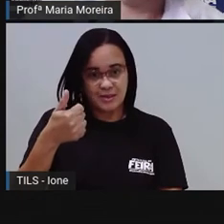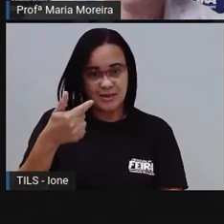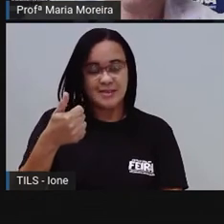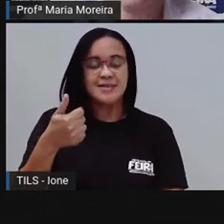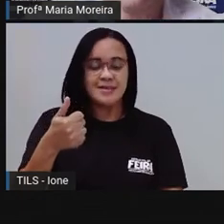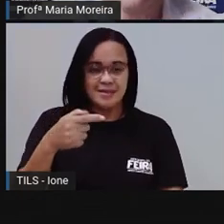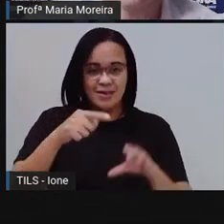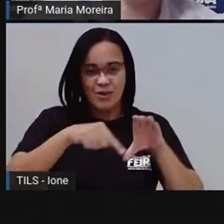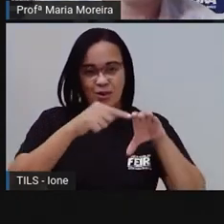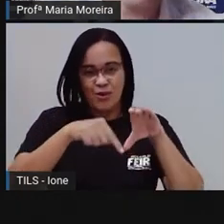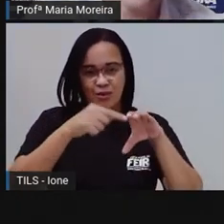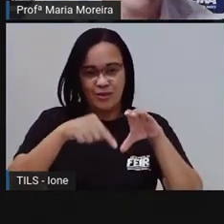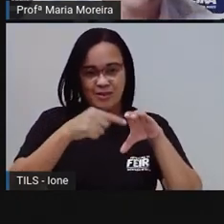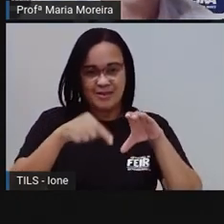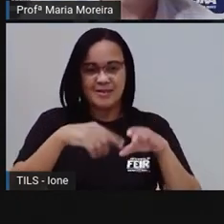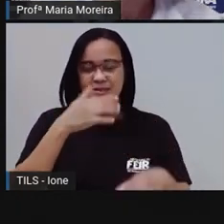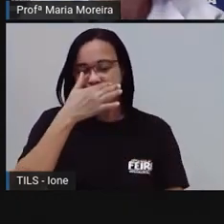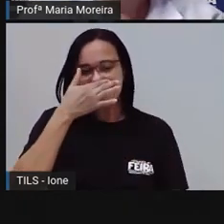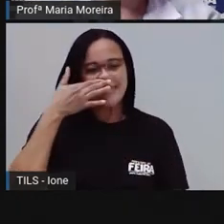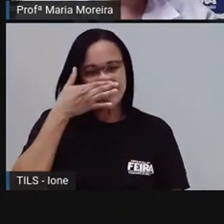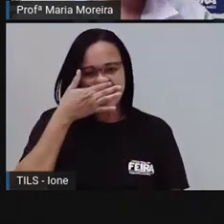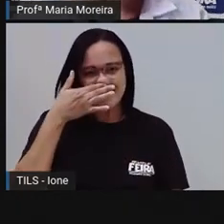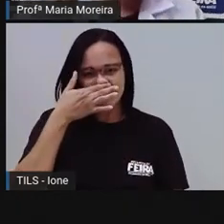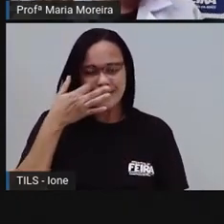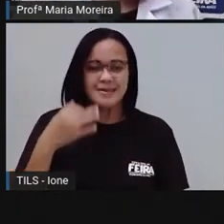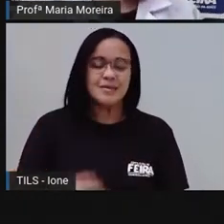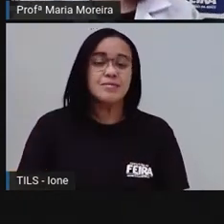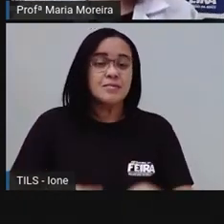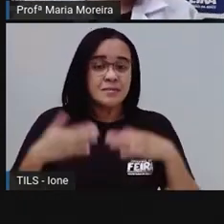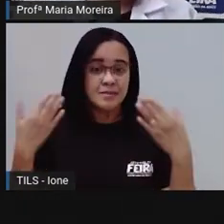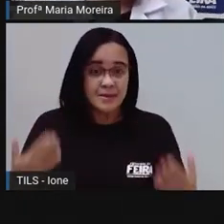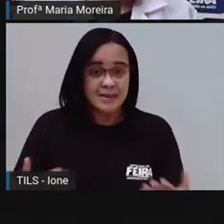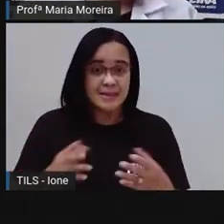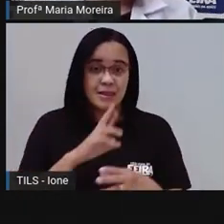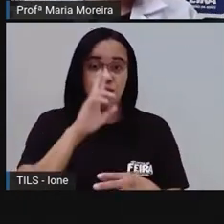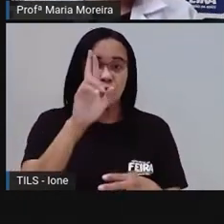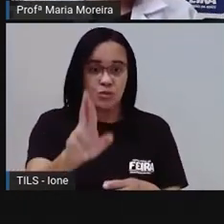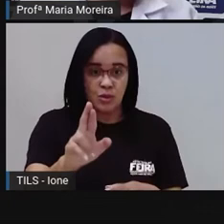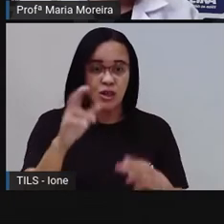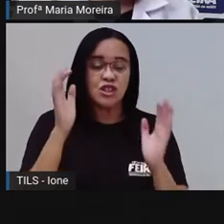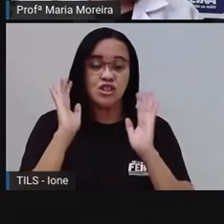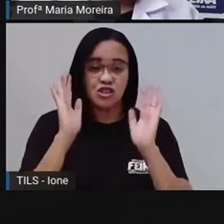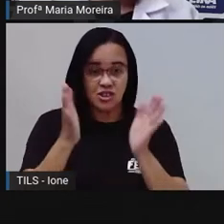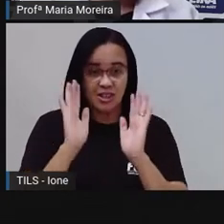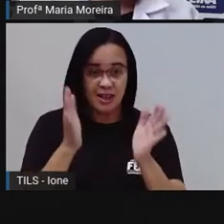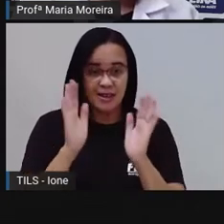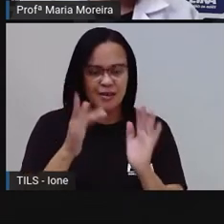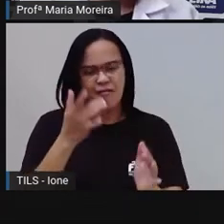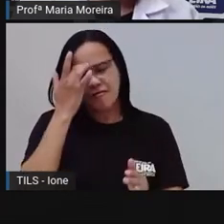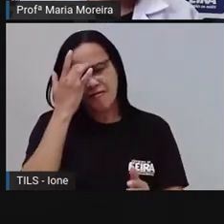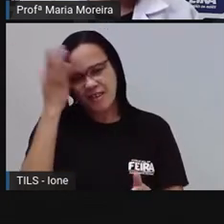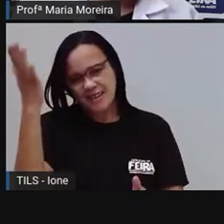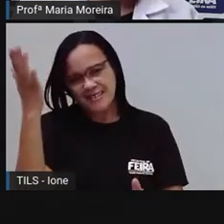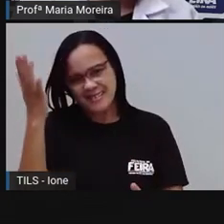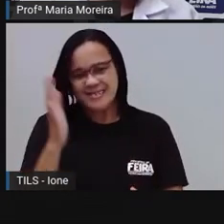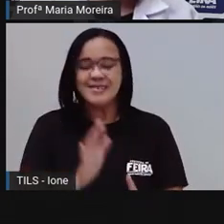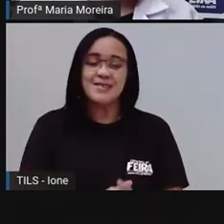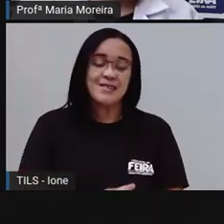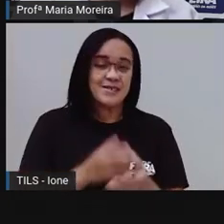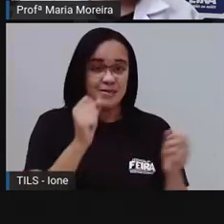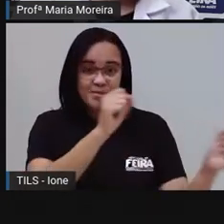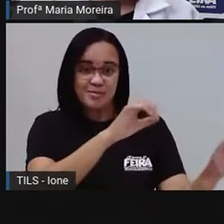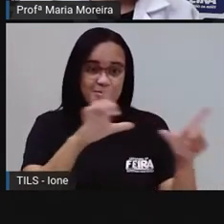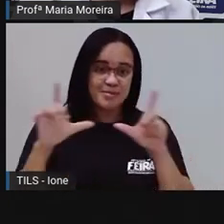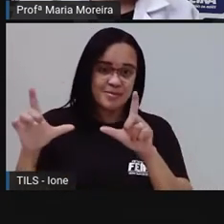Doze rodas. Pois é. Então, a gente resolveu já essa primeira situação aqui. Facinho, não foi isso? Vamos para a próxima?